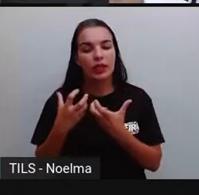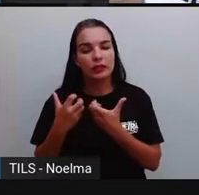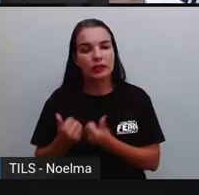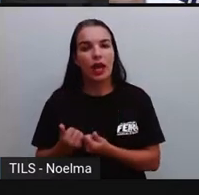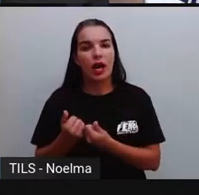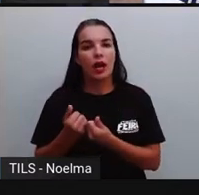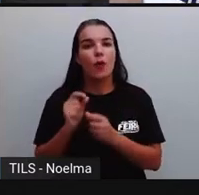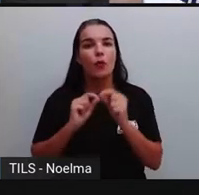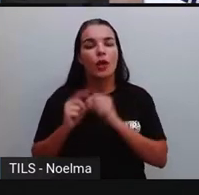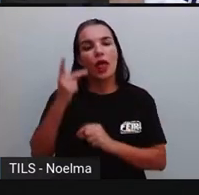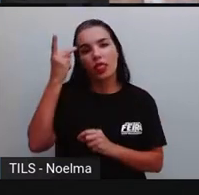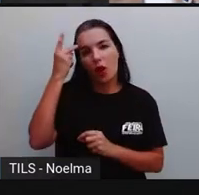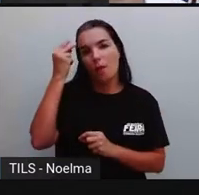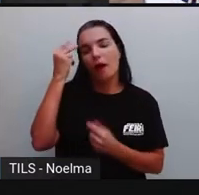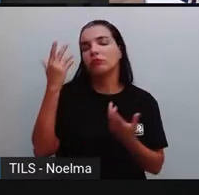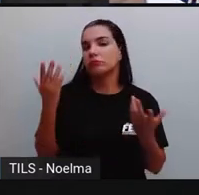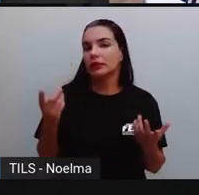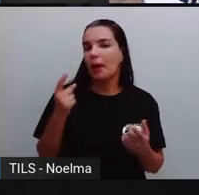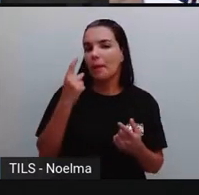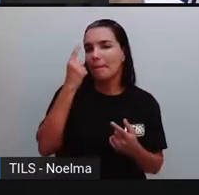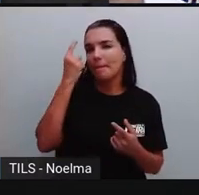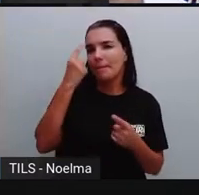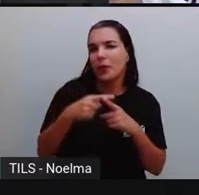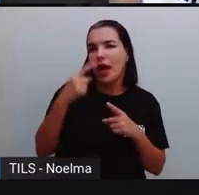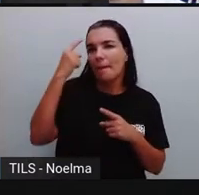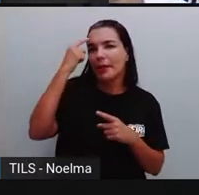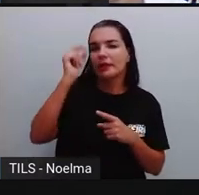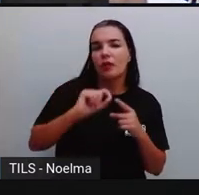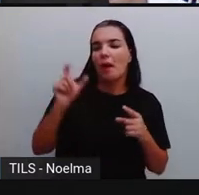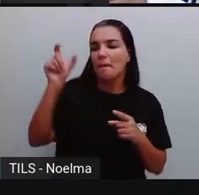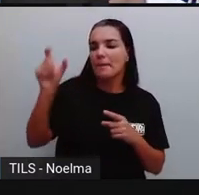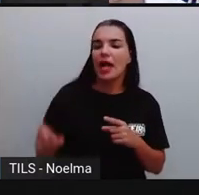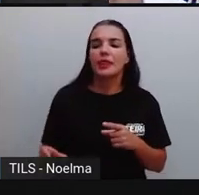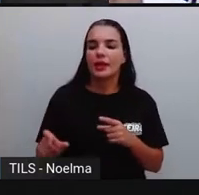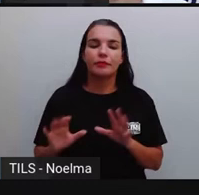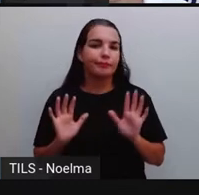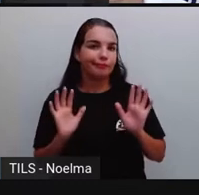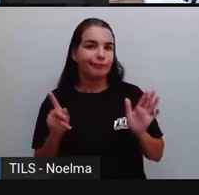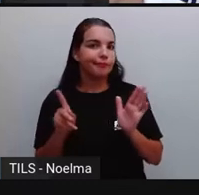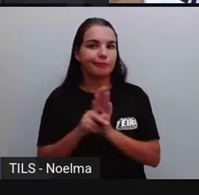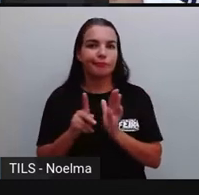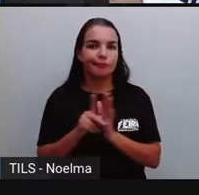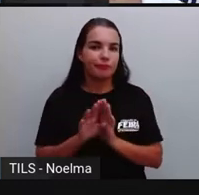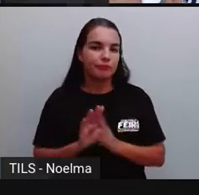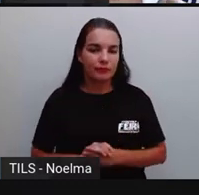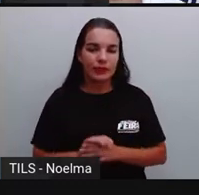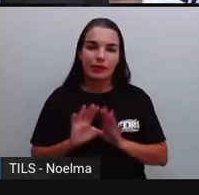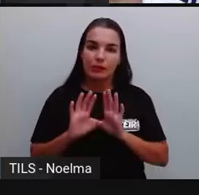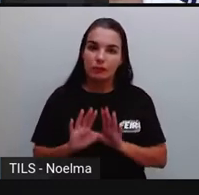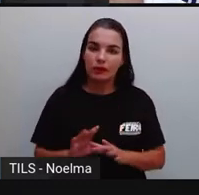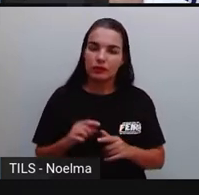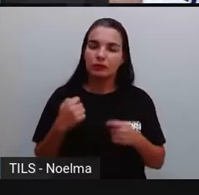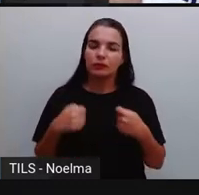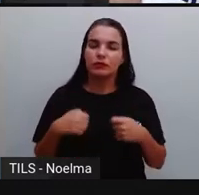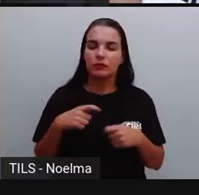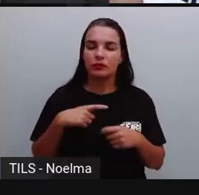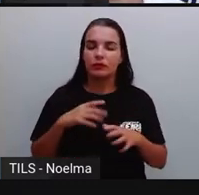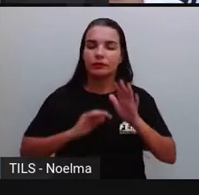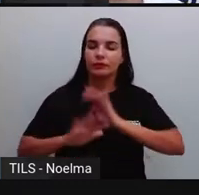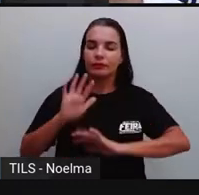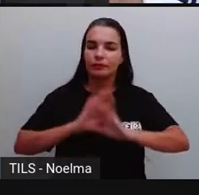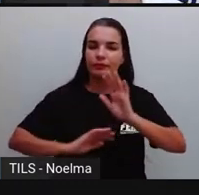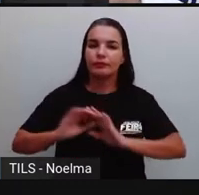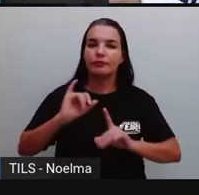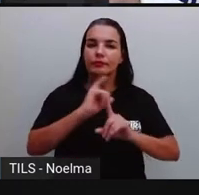não é normal, que não está dentro de um padrão, do que é diferente, é que causa aí, né, a intolerância em